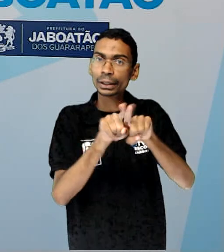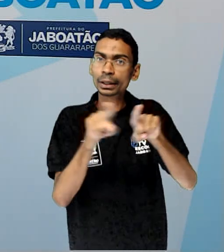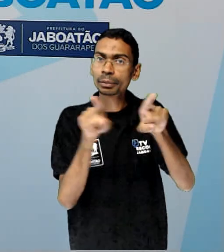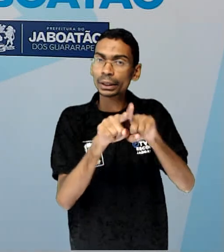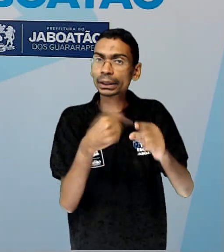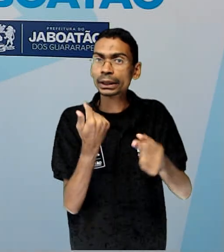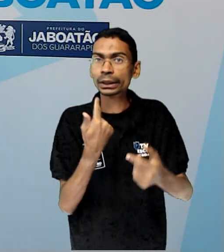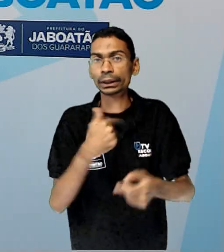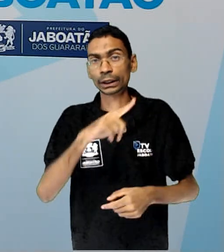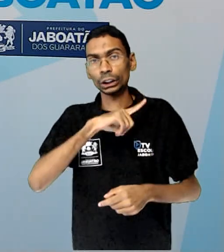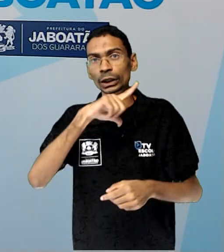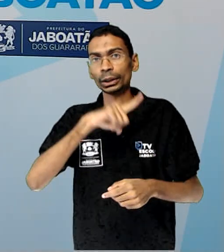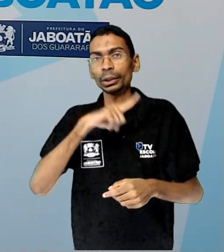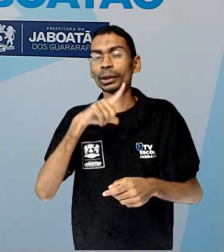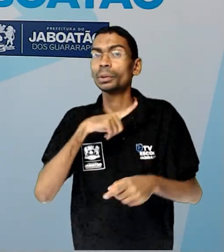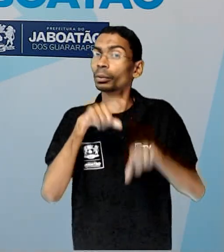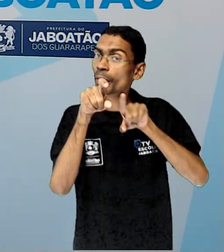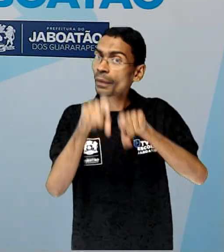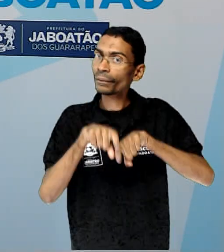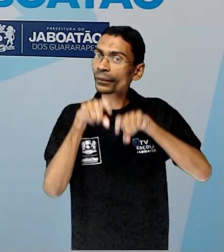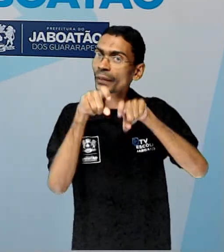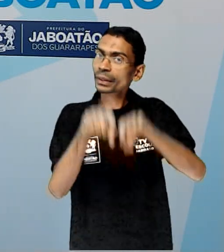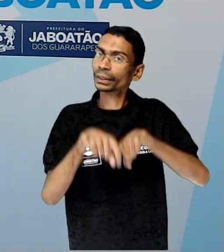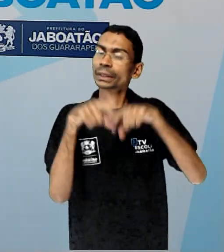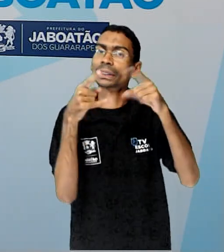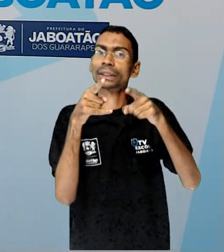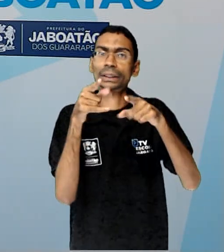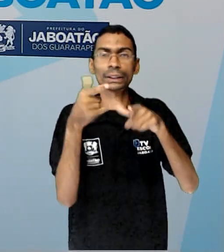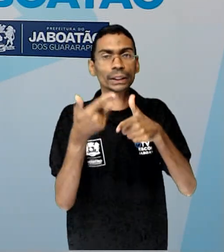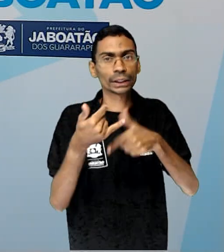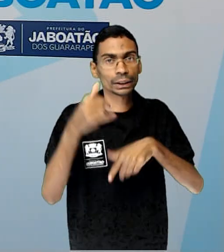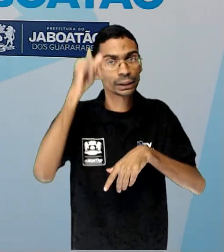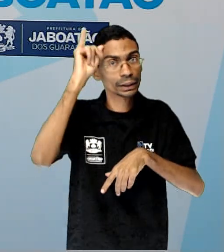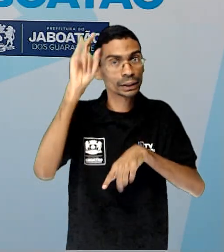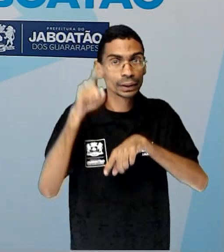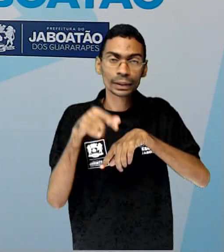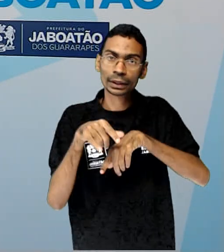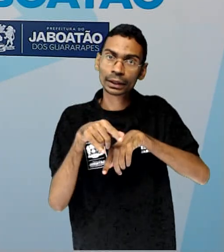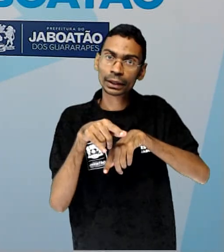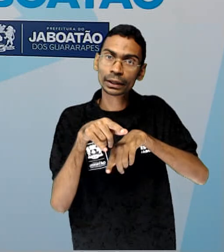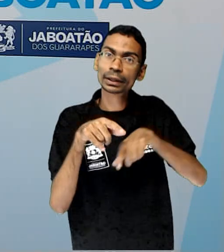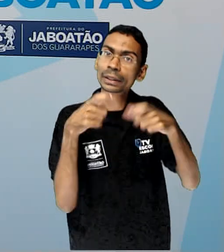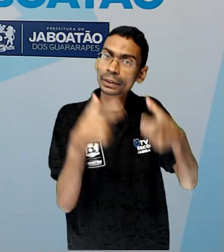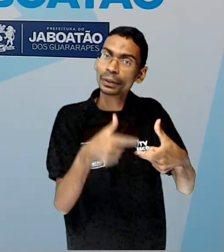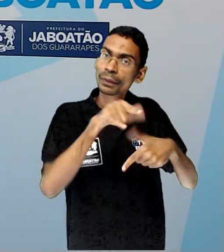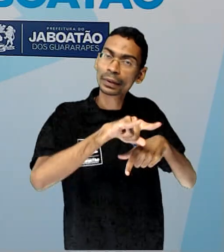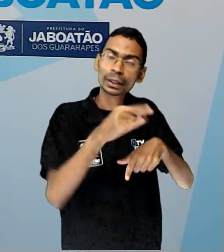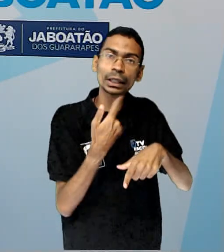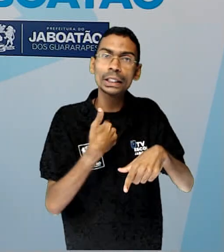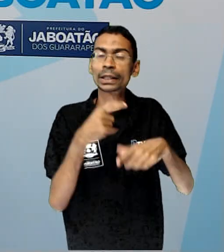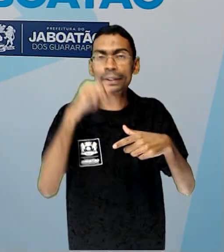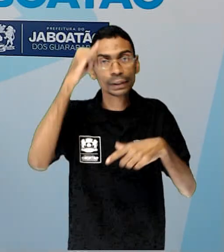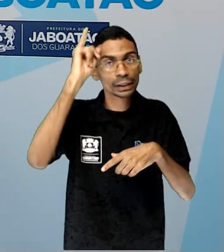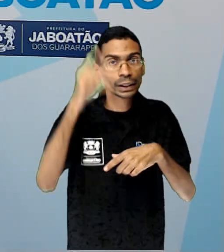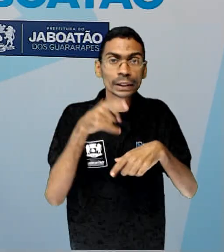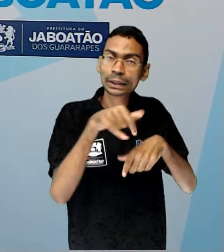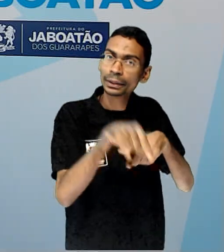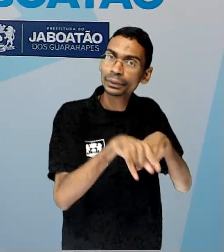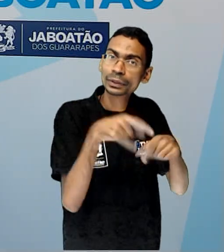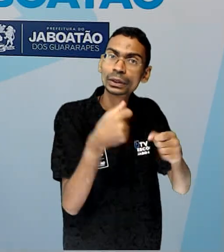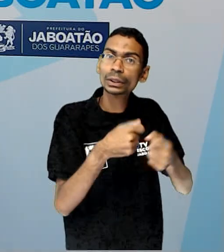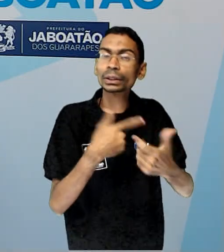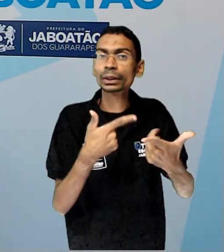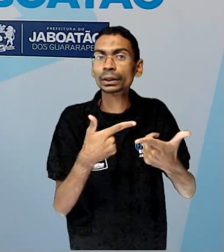muitas fazendas de gado aqui. Como era próximo do rio, era próximo de tudo, então, esse gado conseguiu se